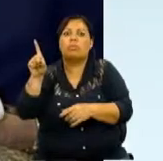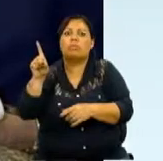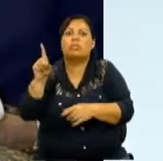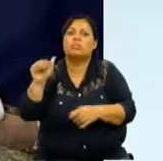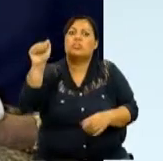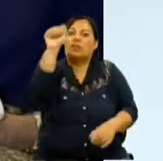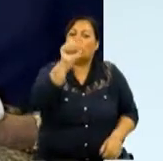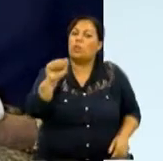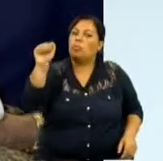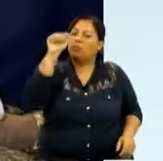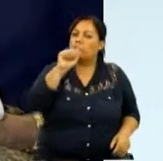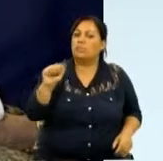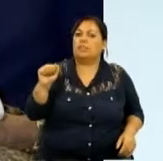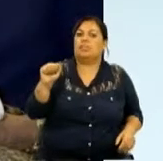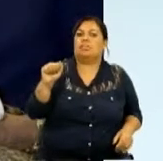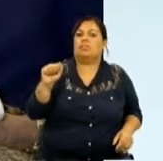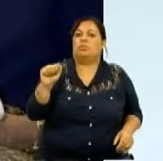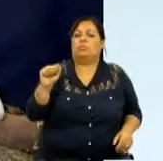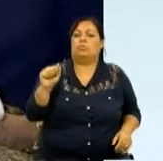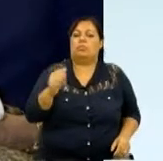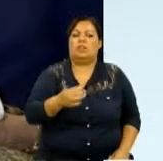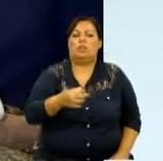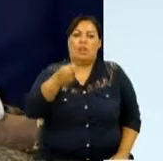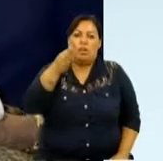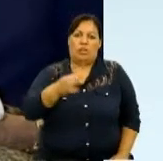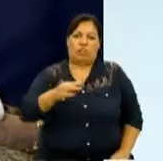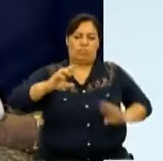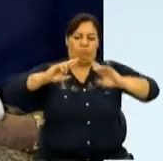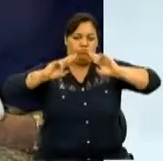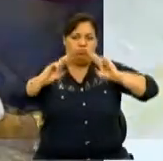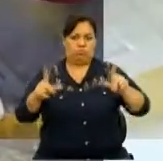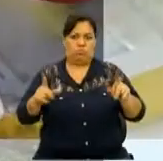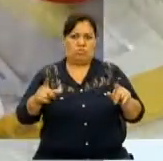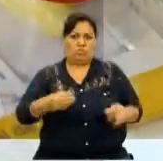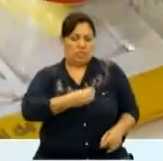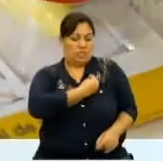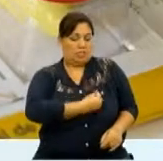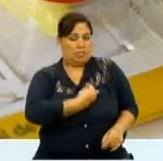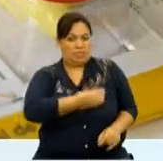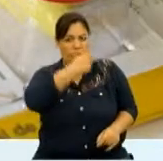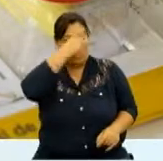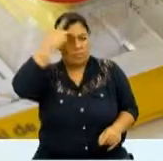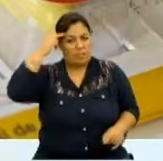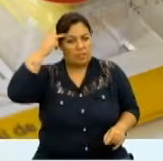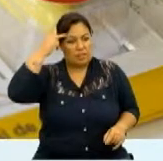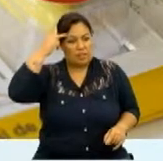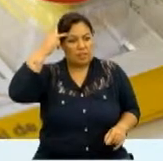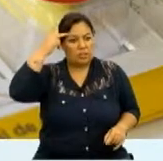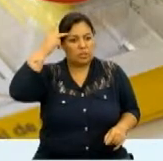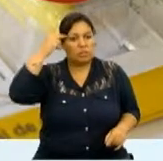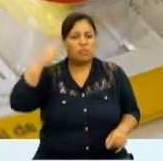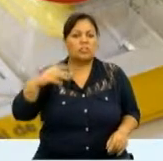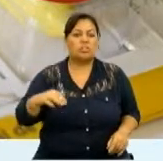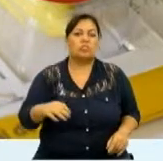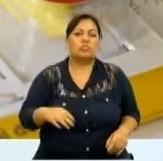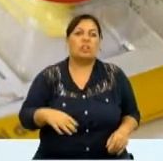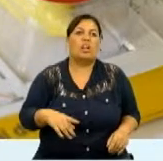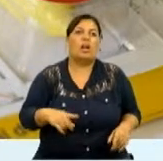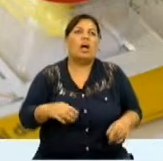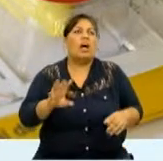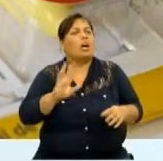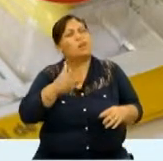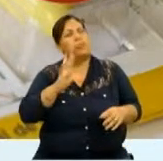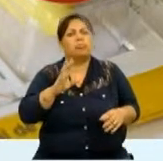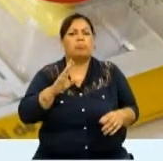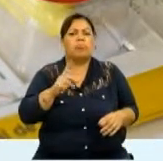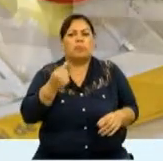de leitura, nada, nós vamos fazer uma fundação, vamos fazer alguma coisa que realmente faça a diferença na vida das pessoas. Foi feita uma